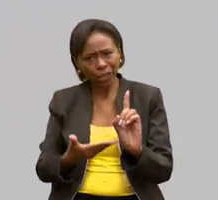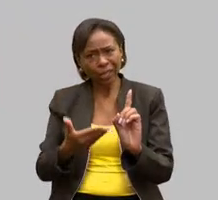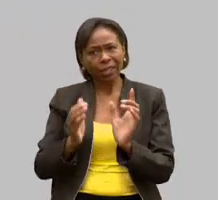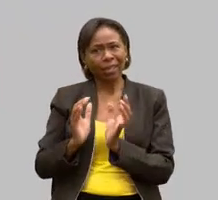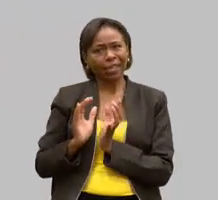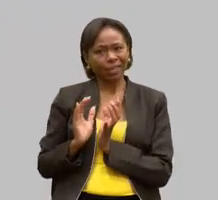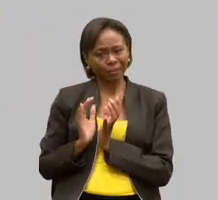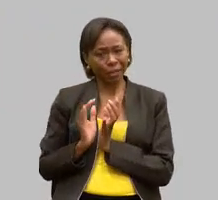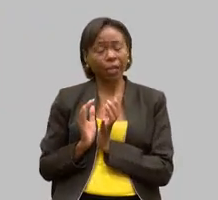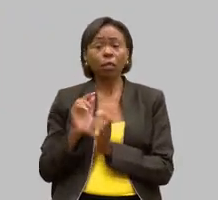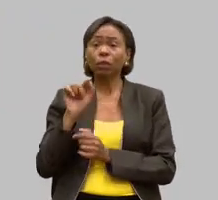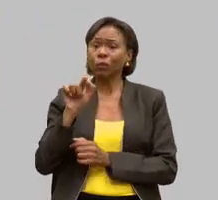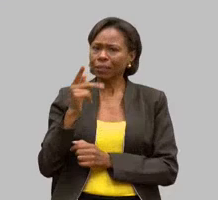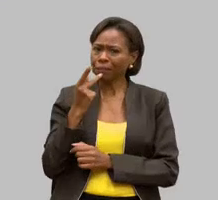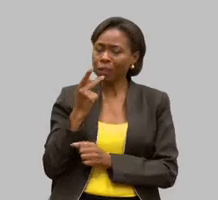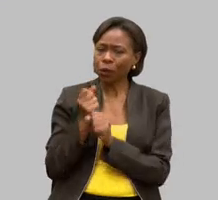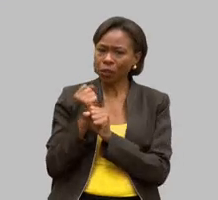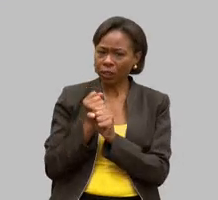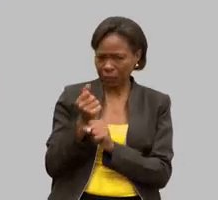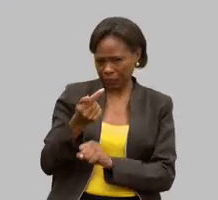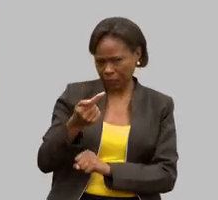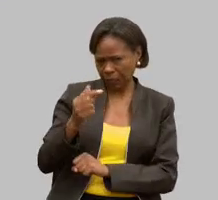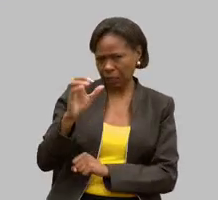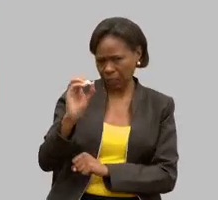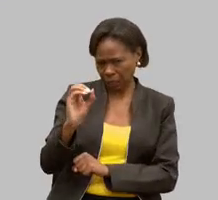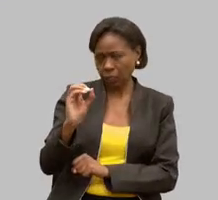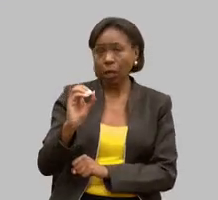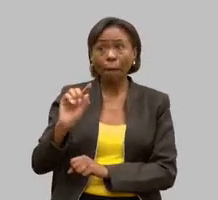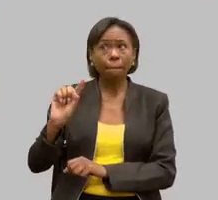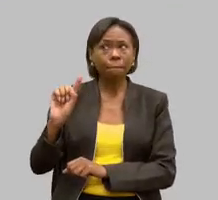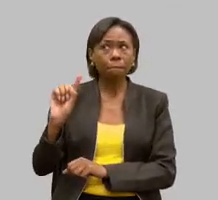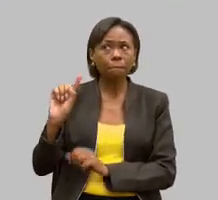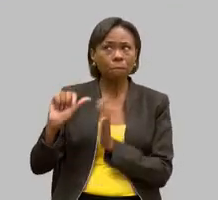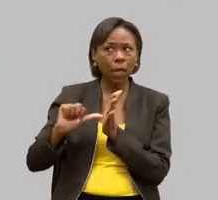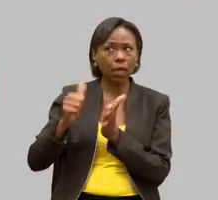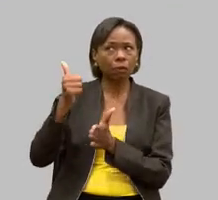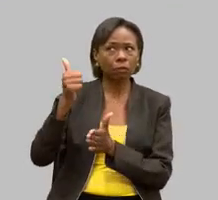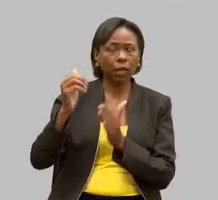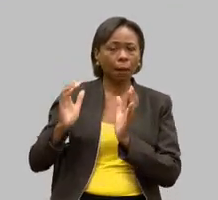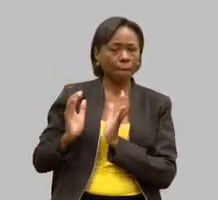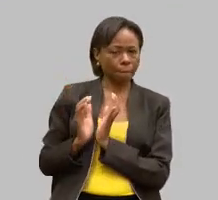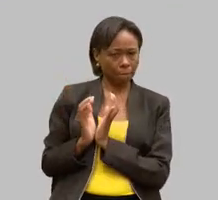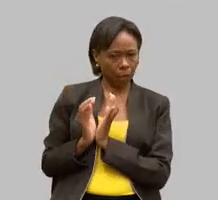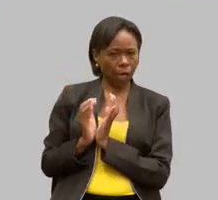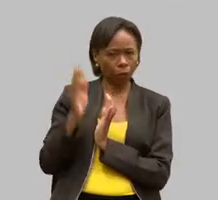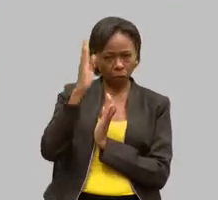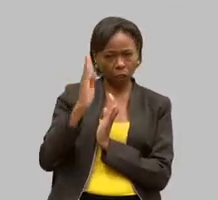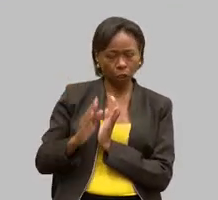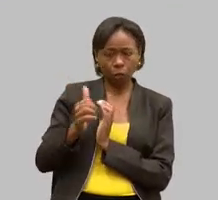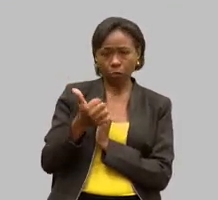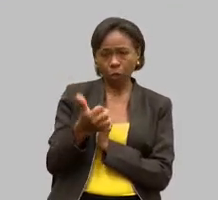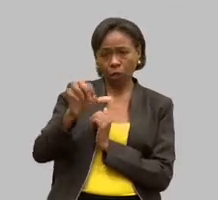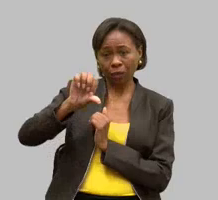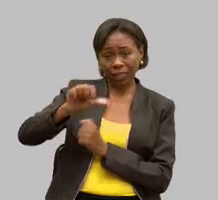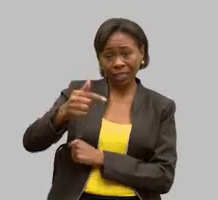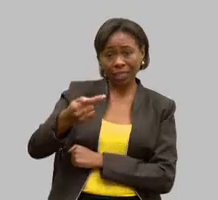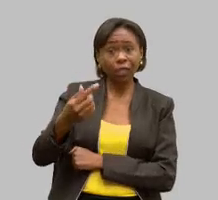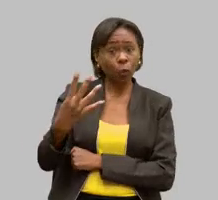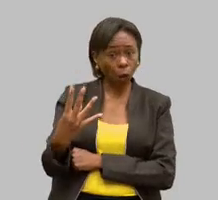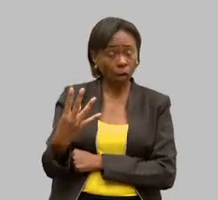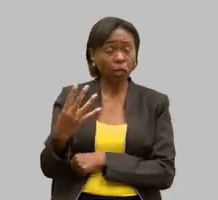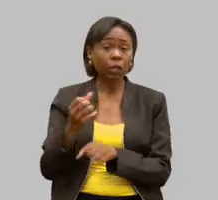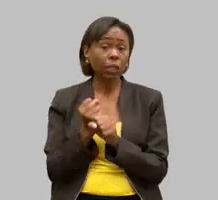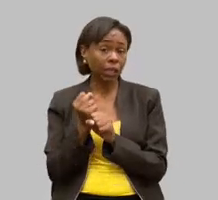falou dos 70 anos a primeira APAIs no Brasil foi fundada em 1954 está fazendo 70 anos agora em novembro